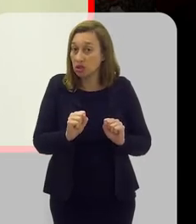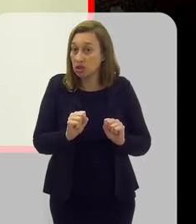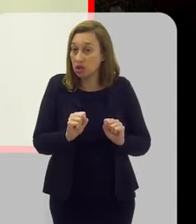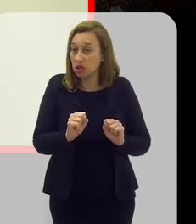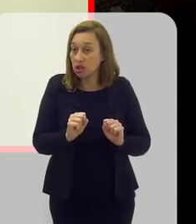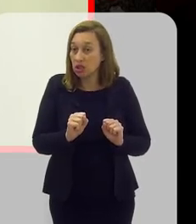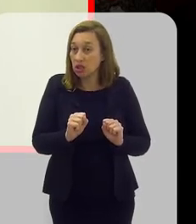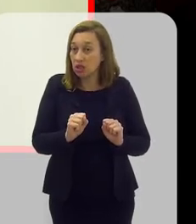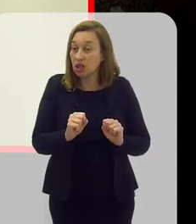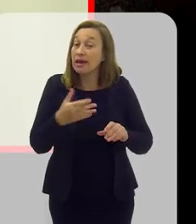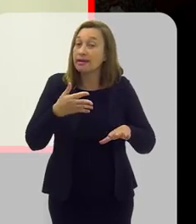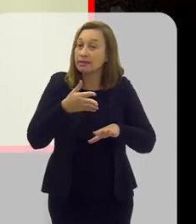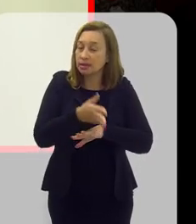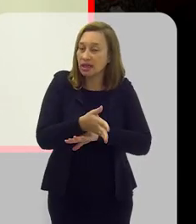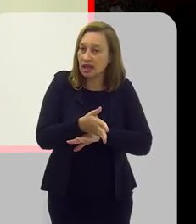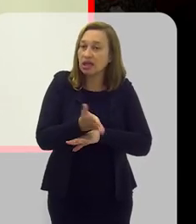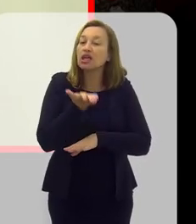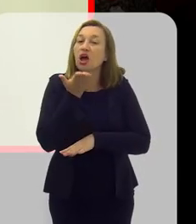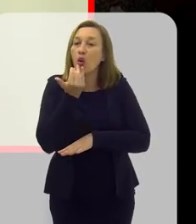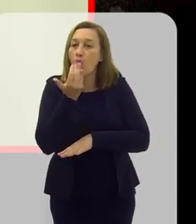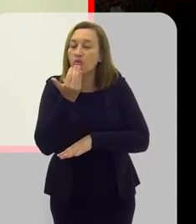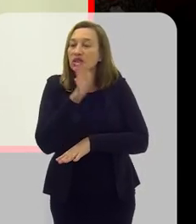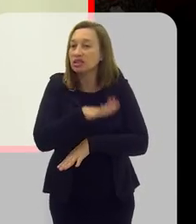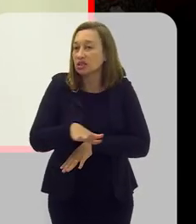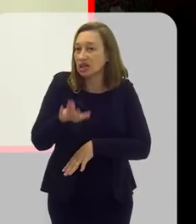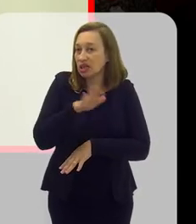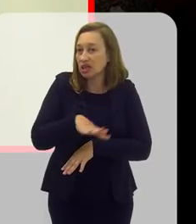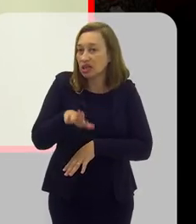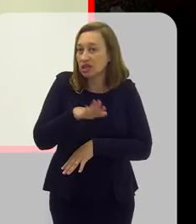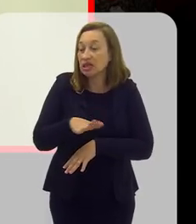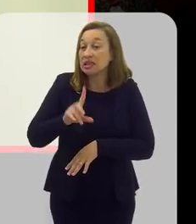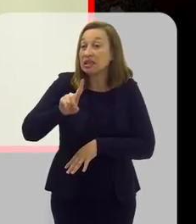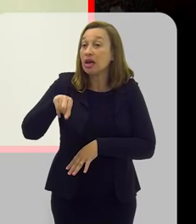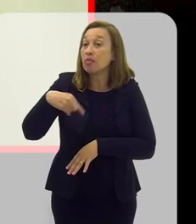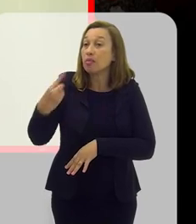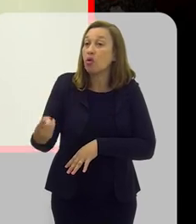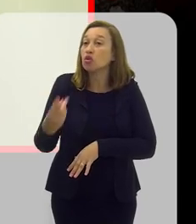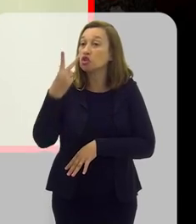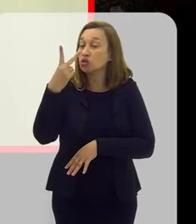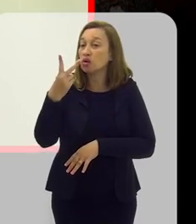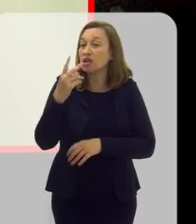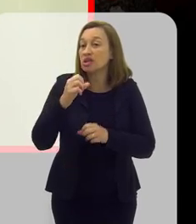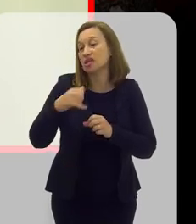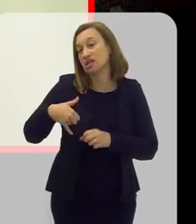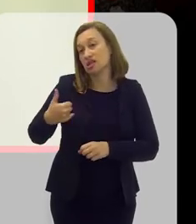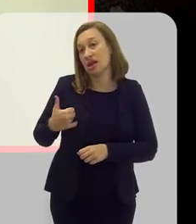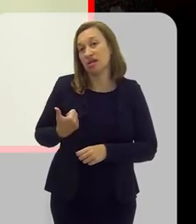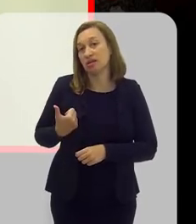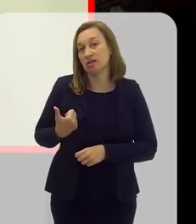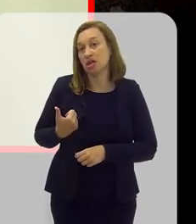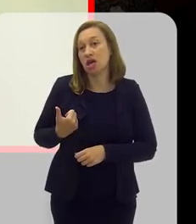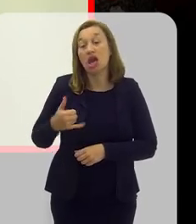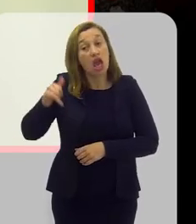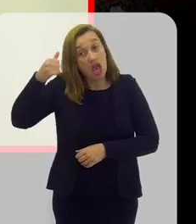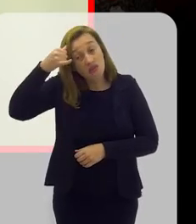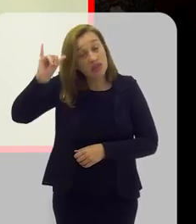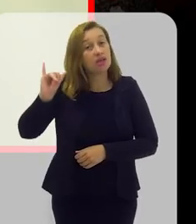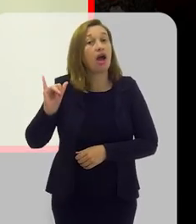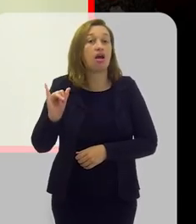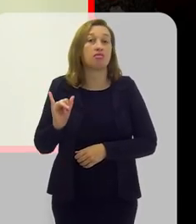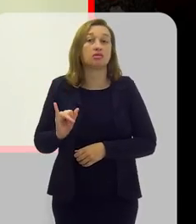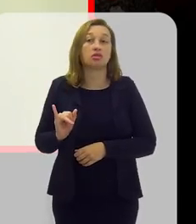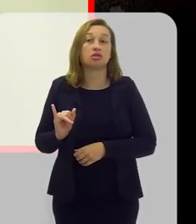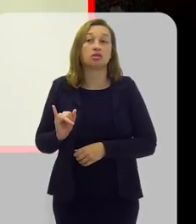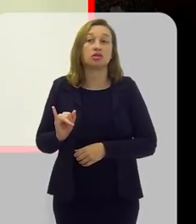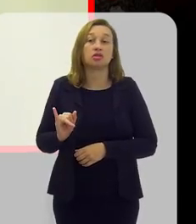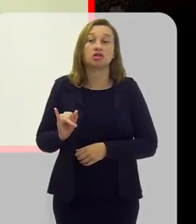não é que deve, só pode entrar na alimentação infantil após dois anos de idade. Evitar